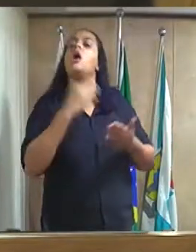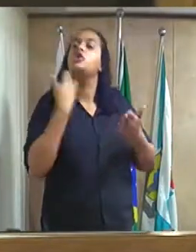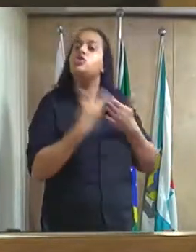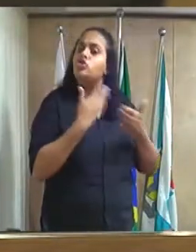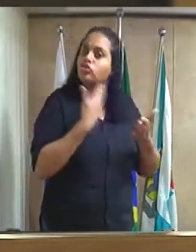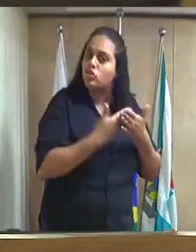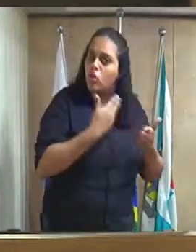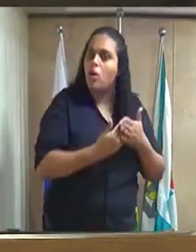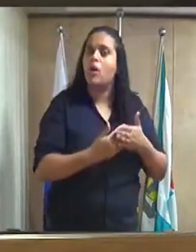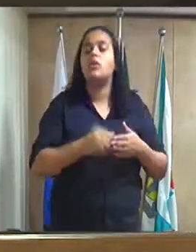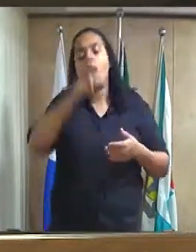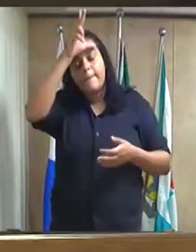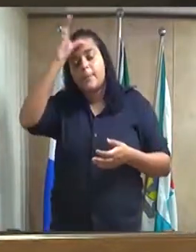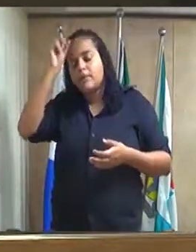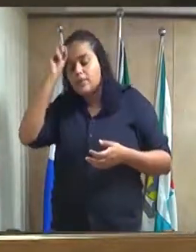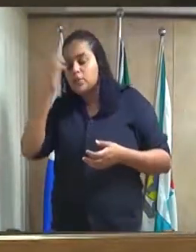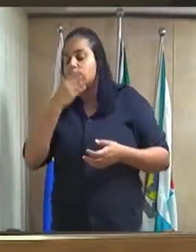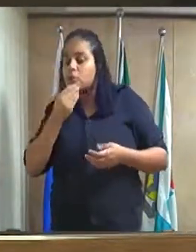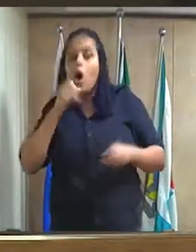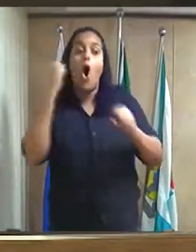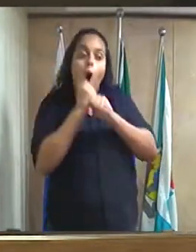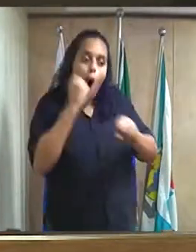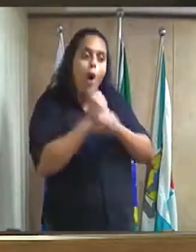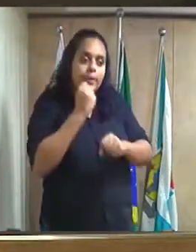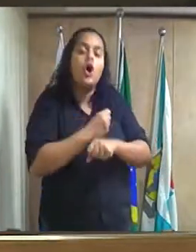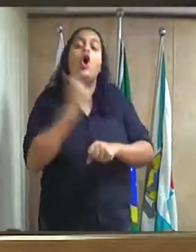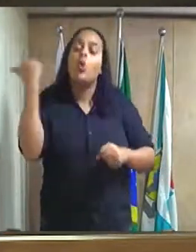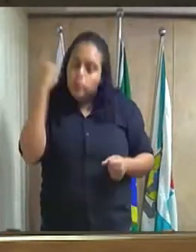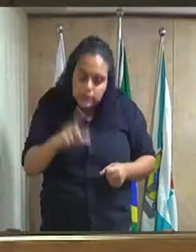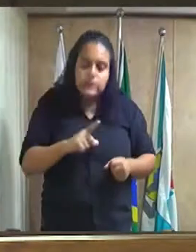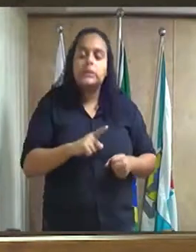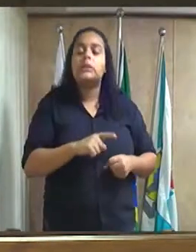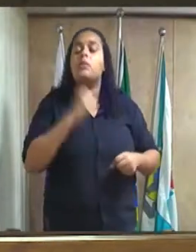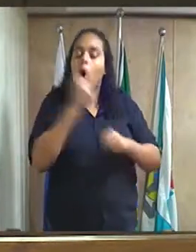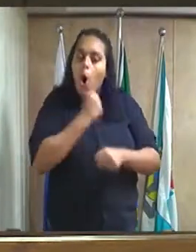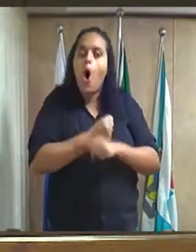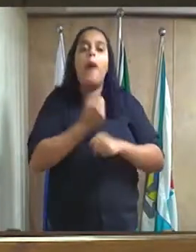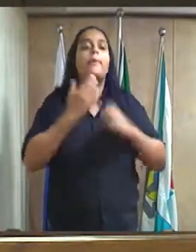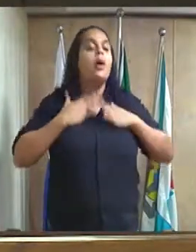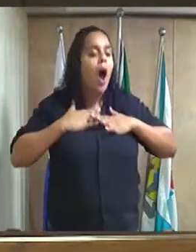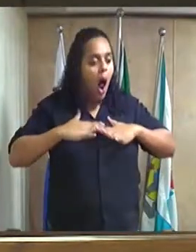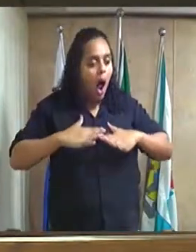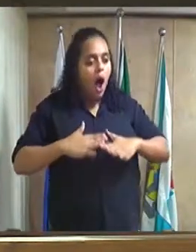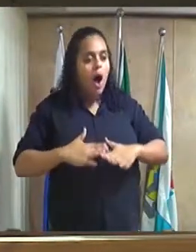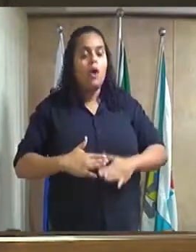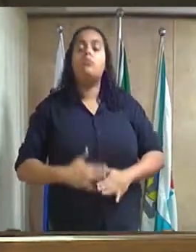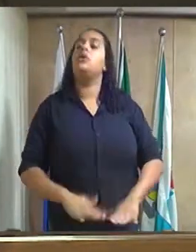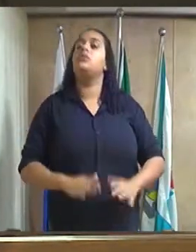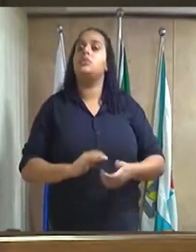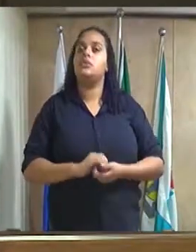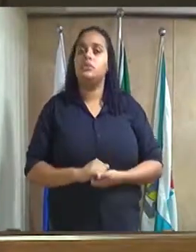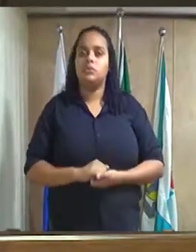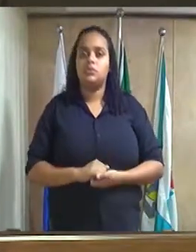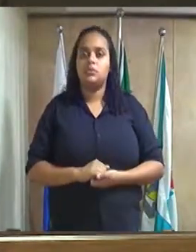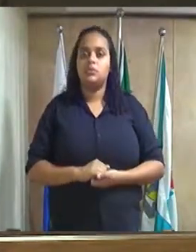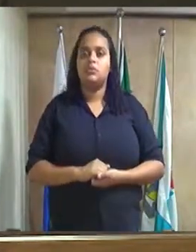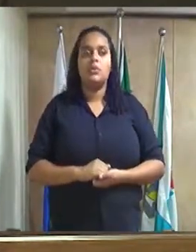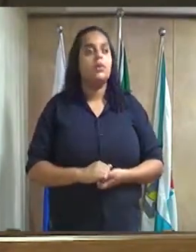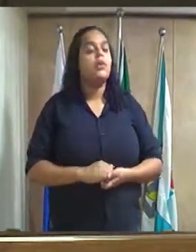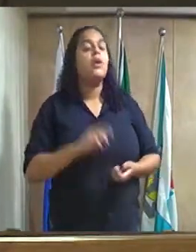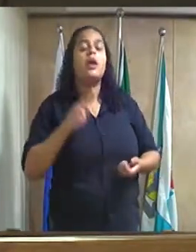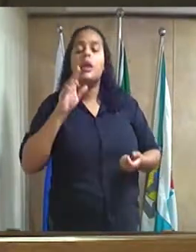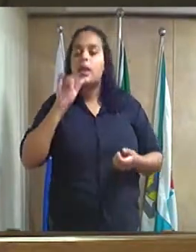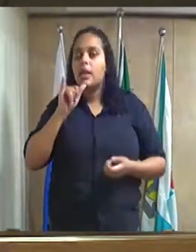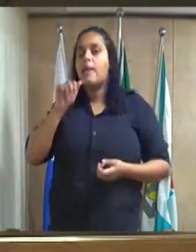prefeito anunciaria a obra todo dia terminaria todas as obras com tranquilidade não precisaria ficar com pires na mão